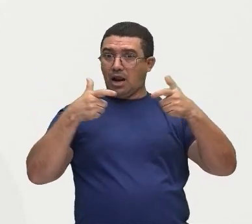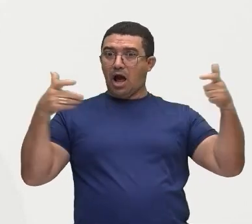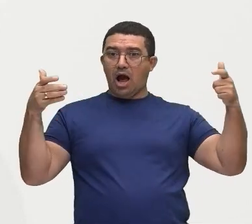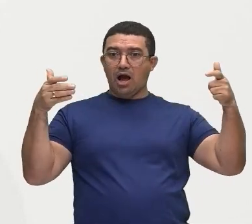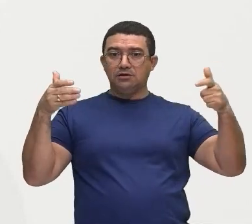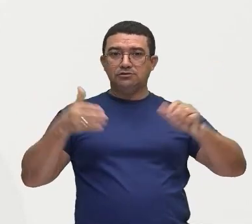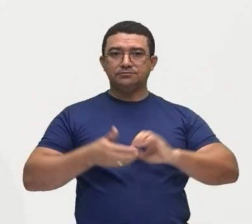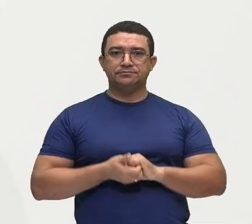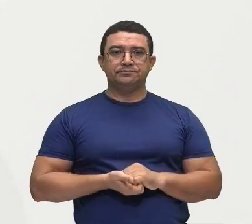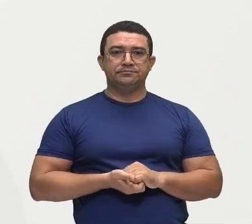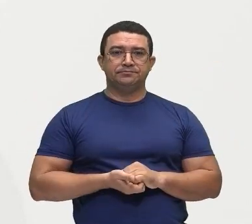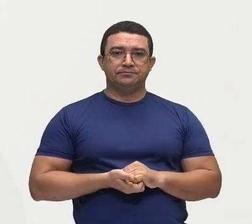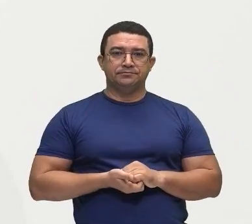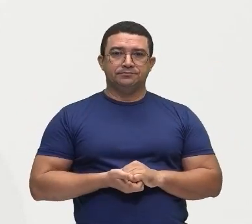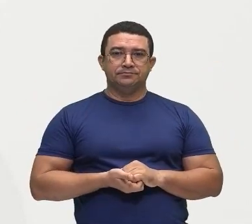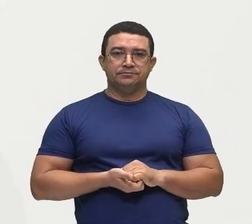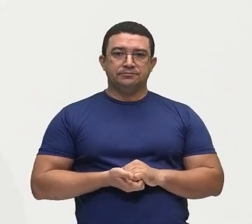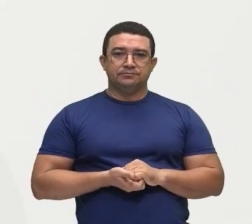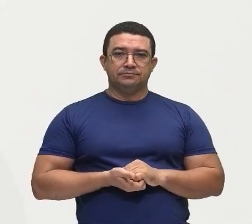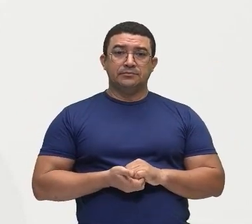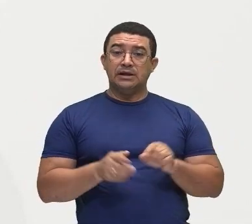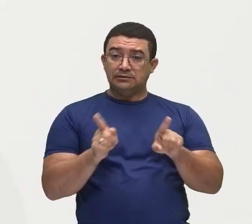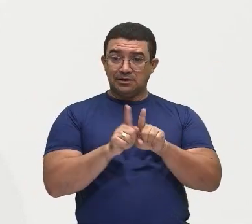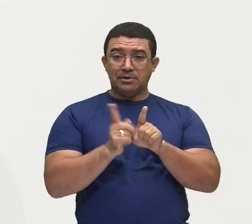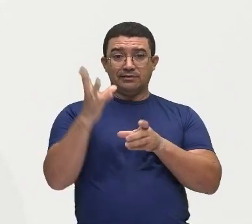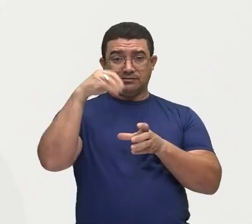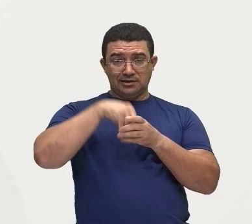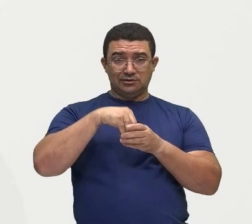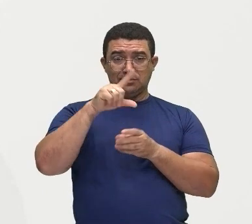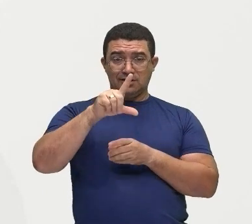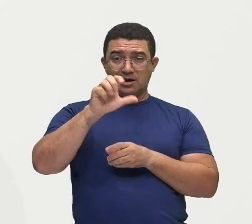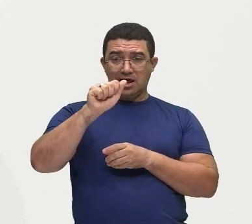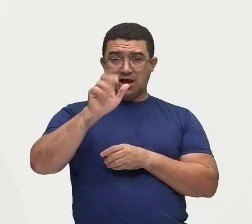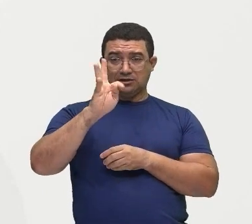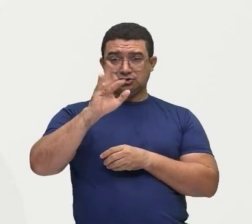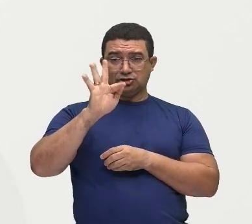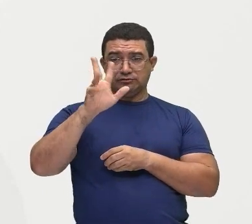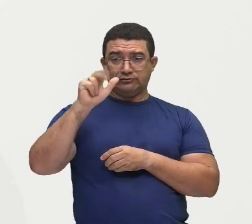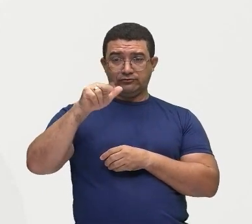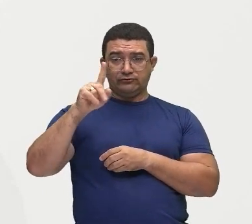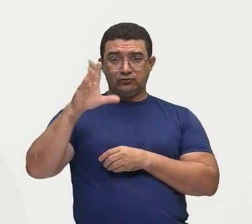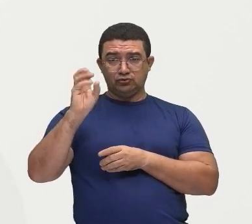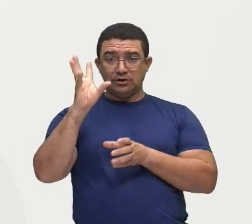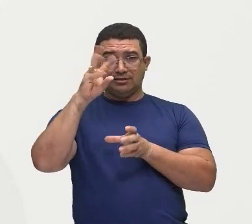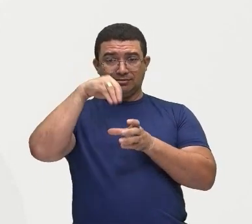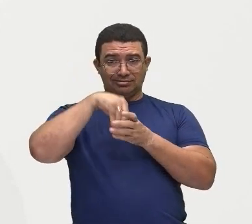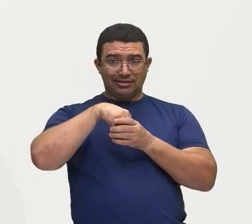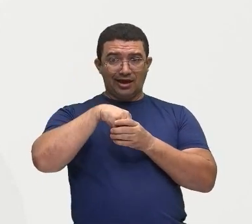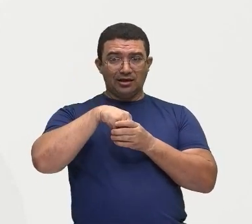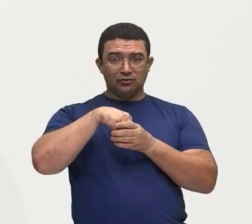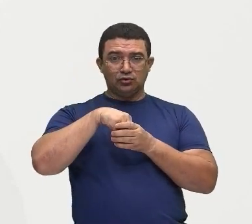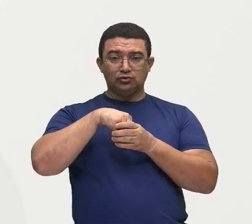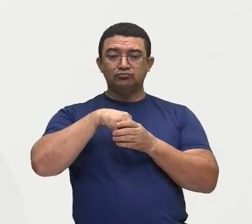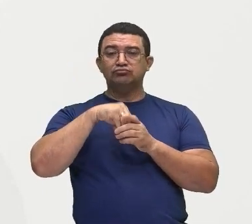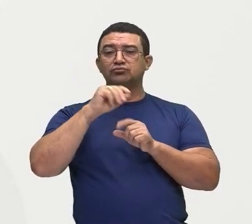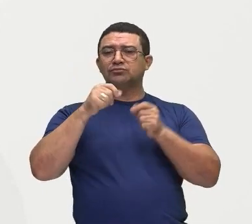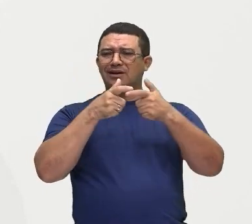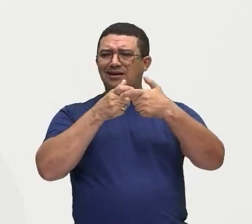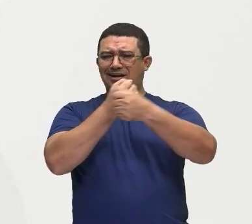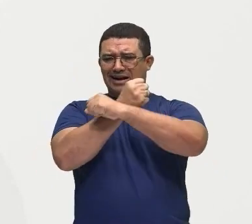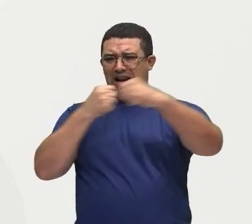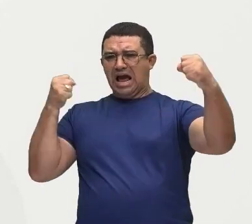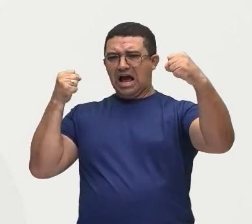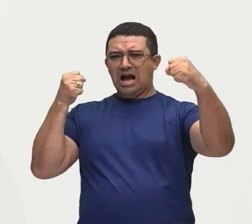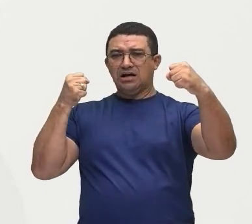no latifúndio, a gente vai se deparar com o latifúndio dentro dessa classificação de dimensão